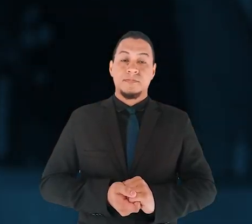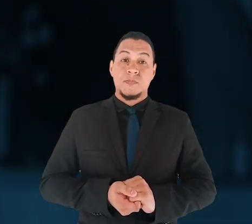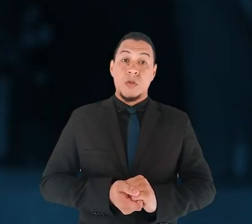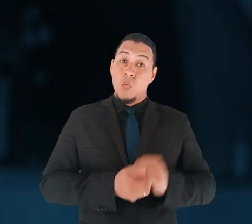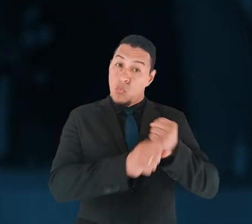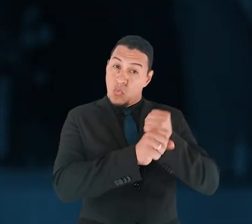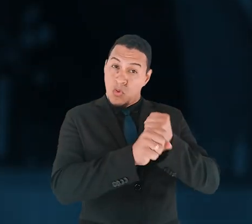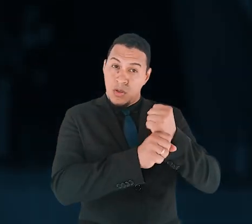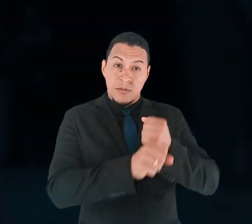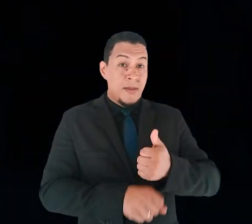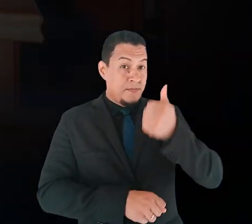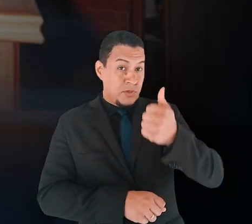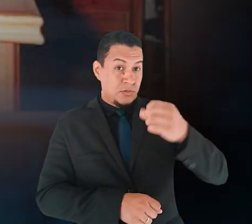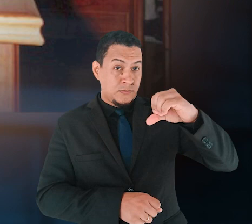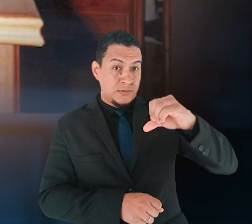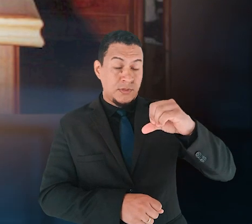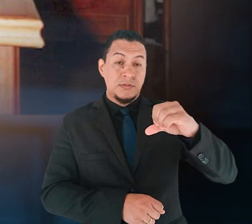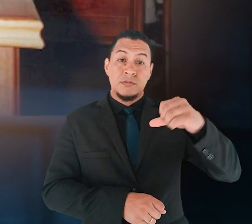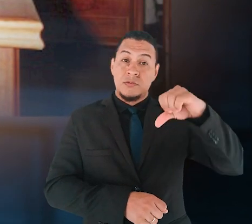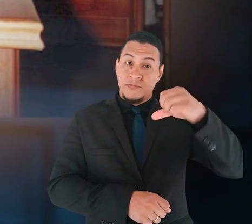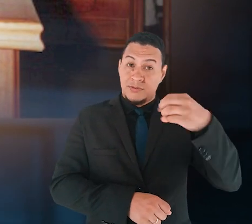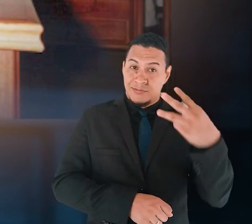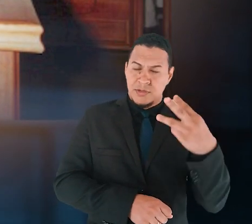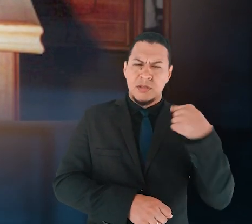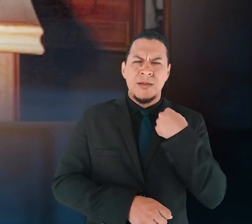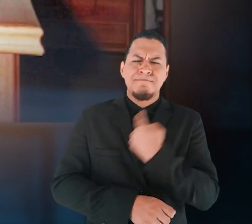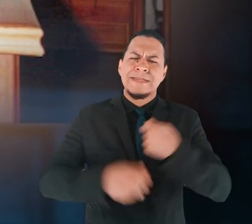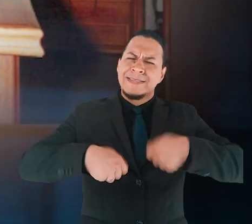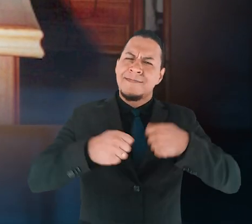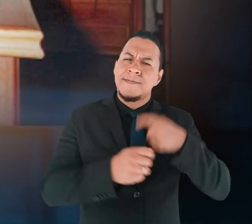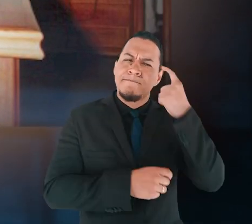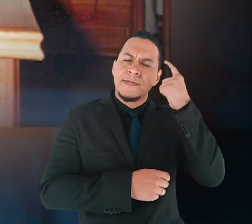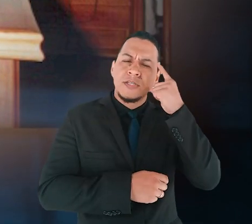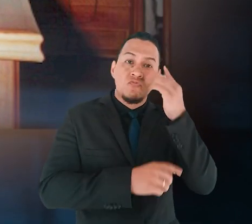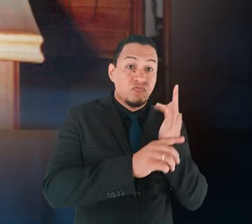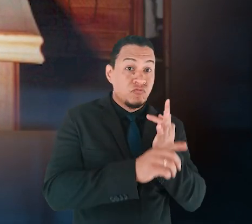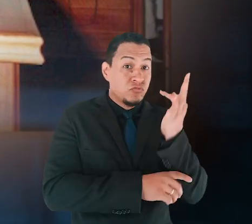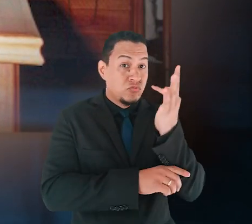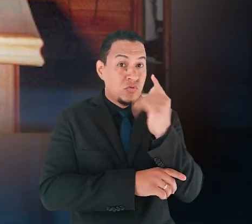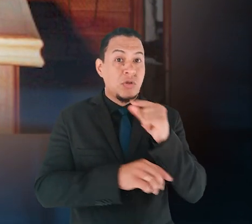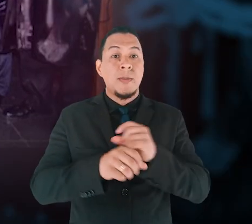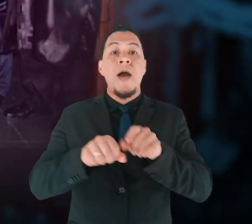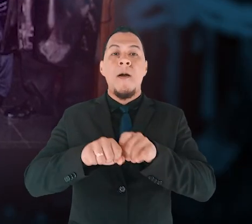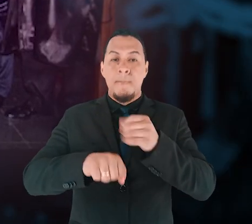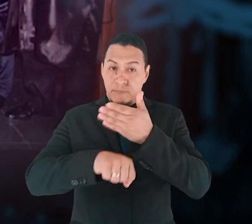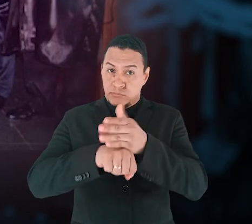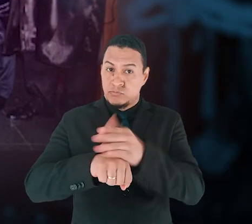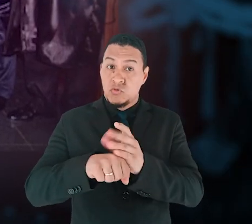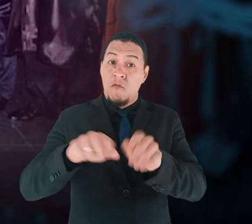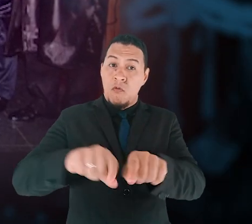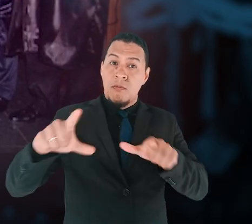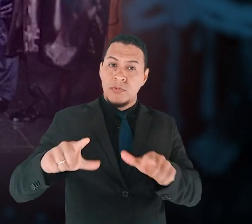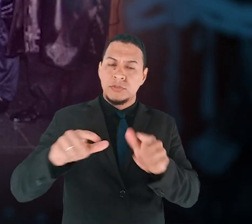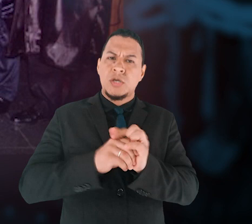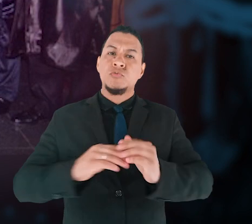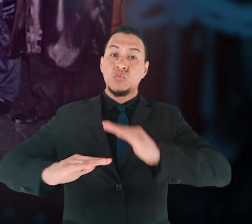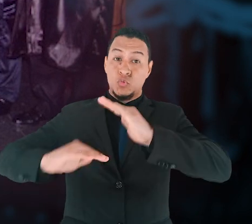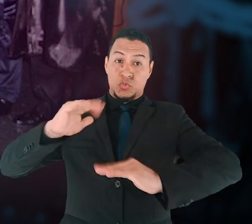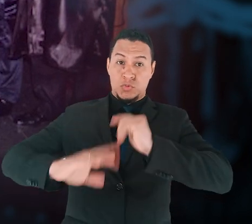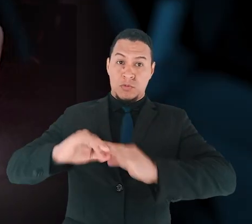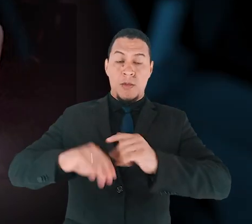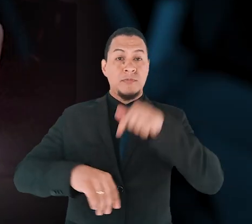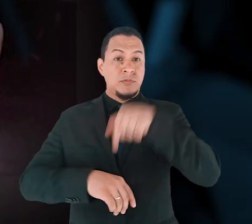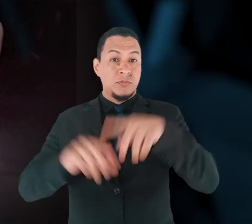1993. Era preciso pensar no futuro e na formação contínua de magistrados e magistradas